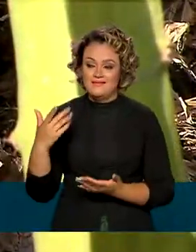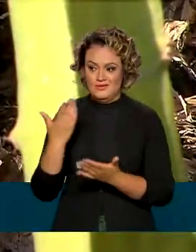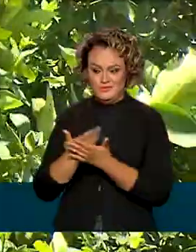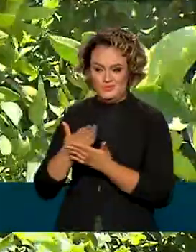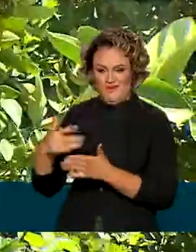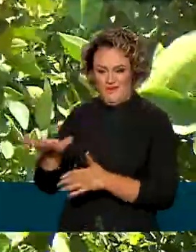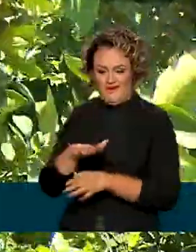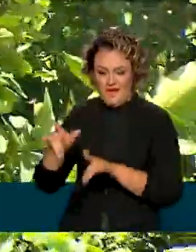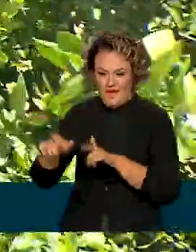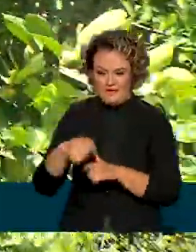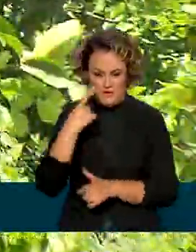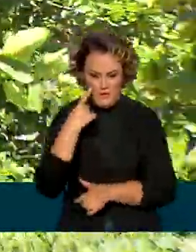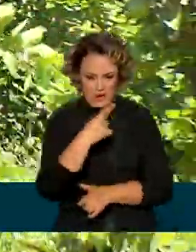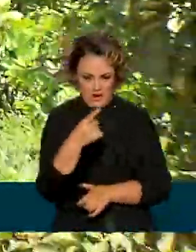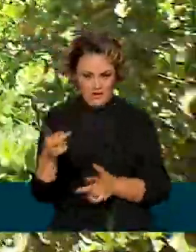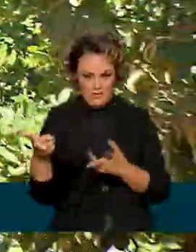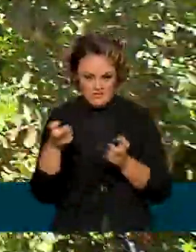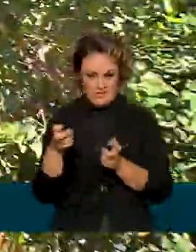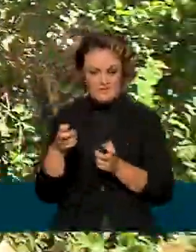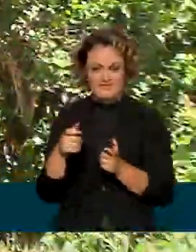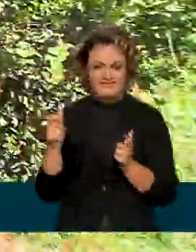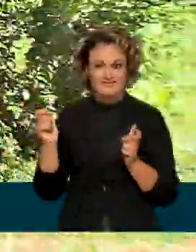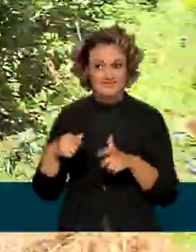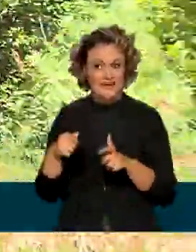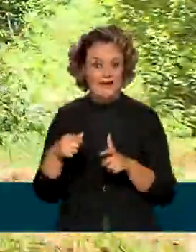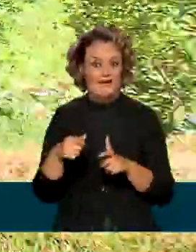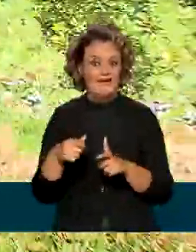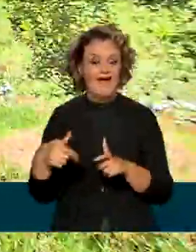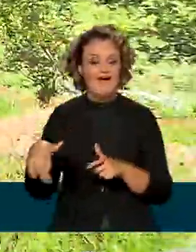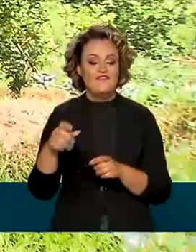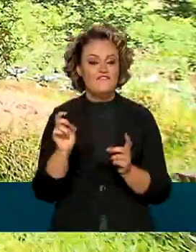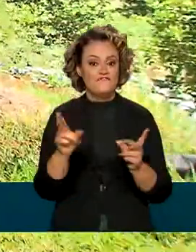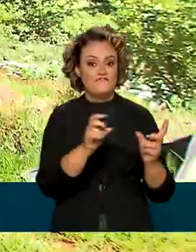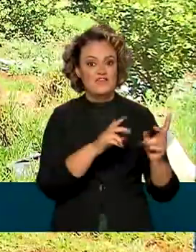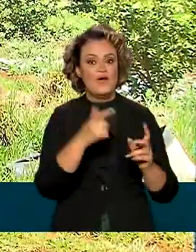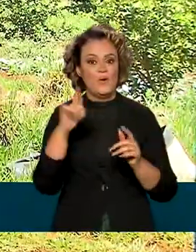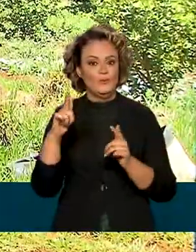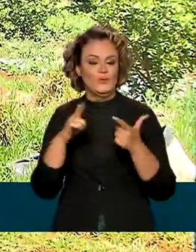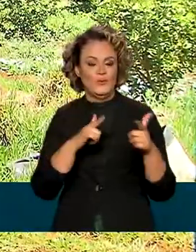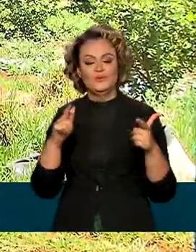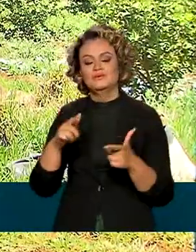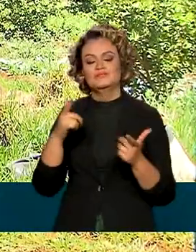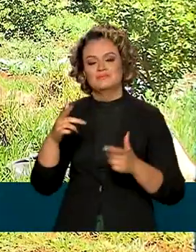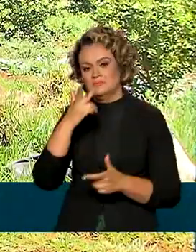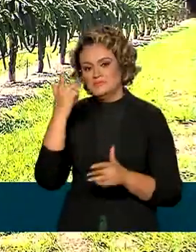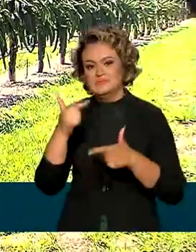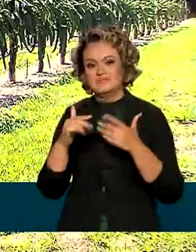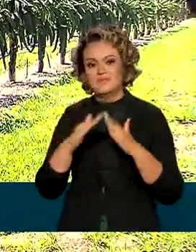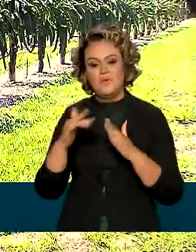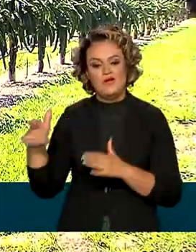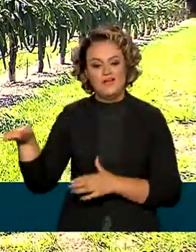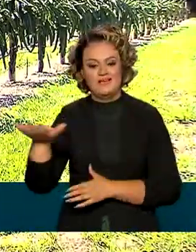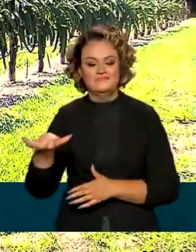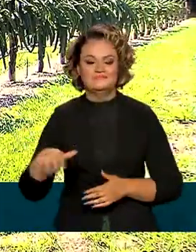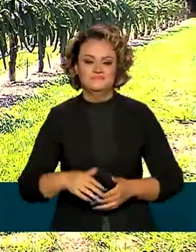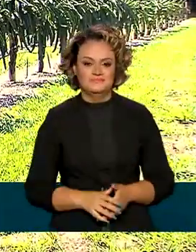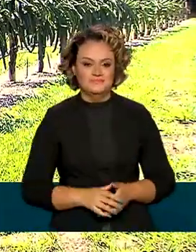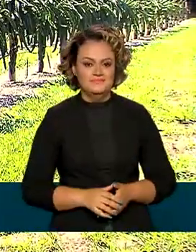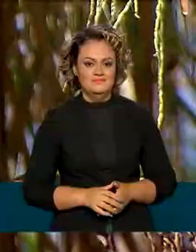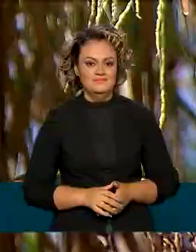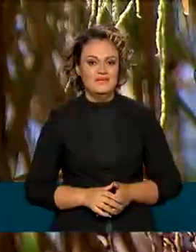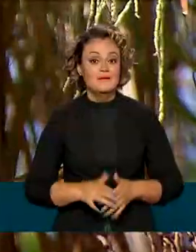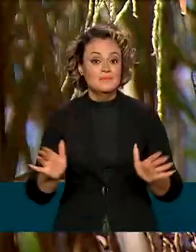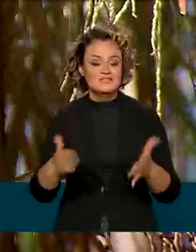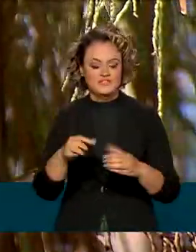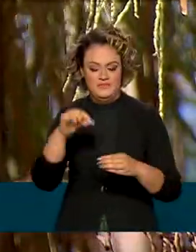agrícola econômica, vai abrir novos mercados para os pequenos produtores da região. Para viabilizar o cultivo